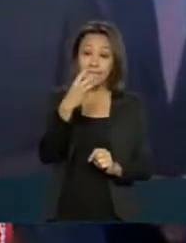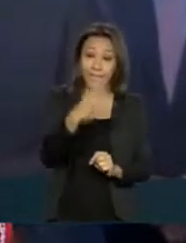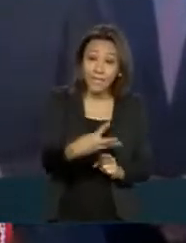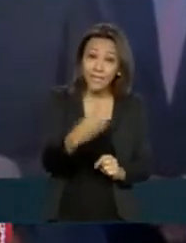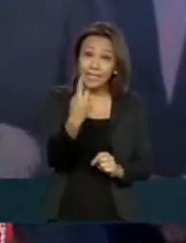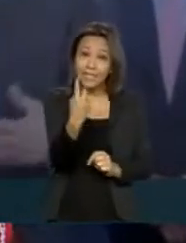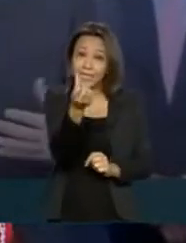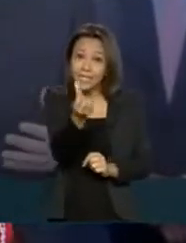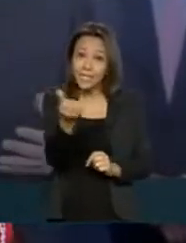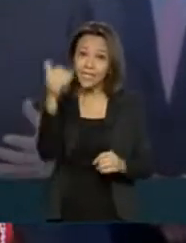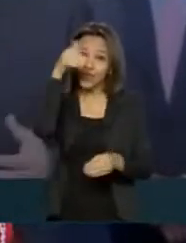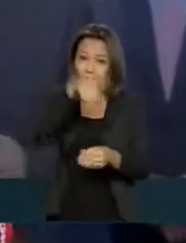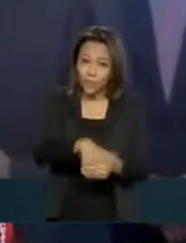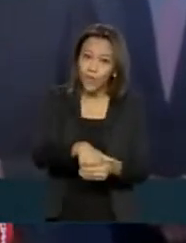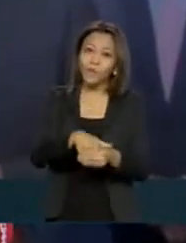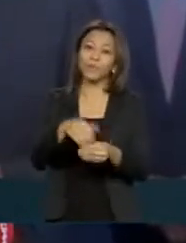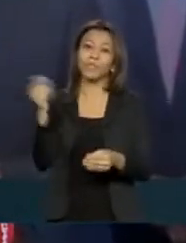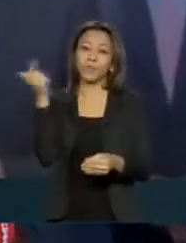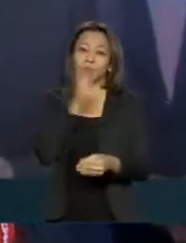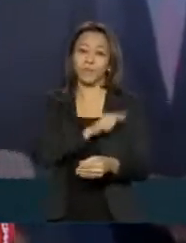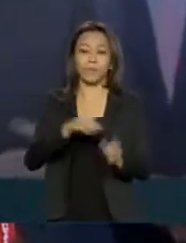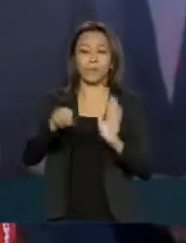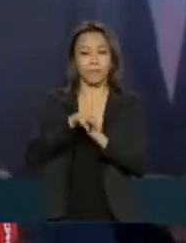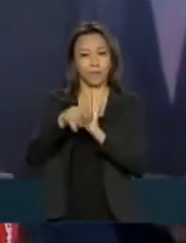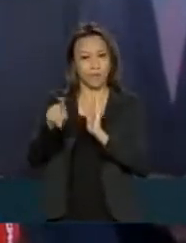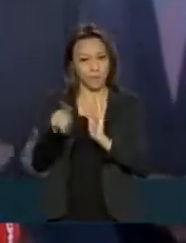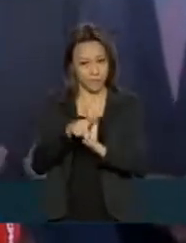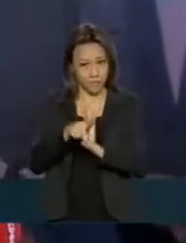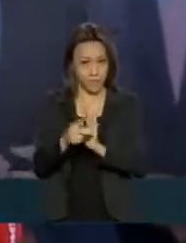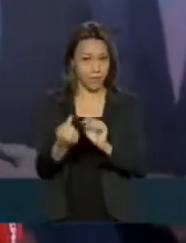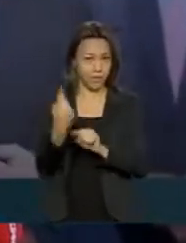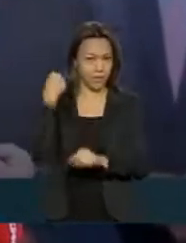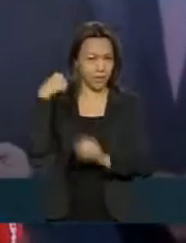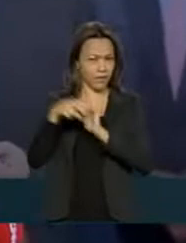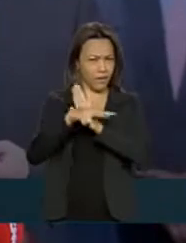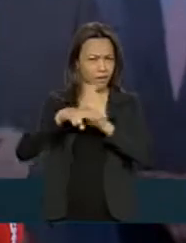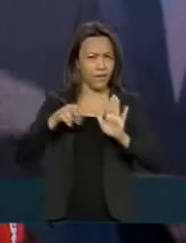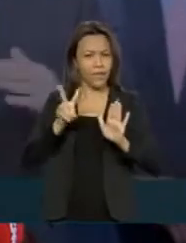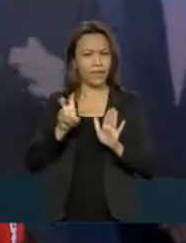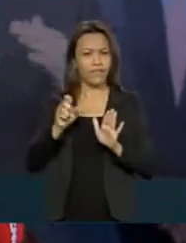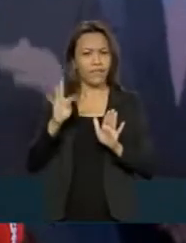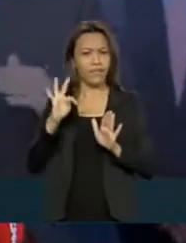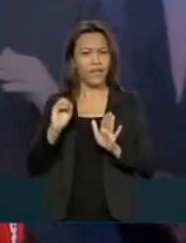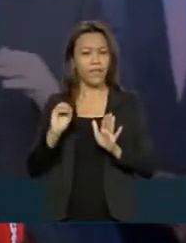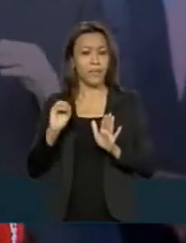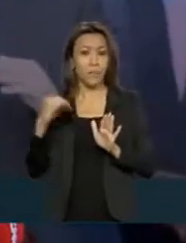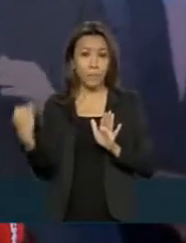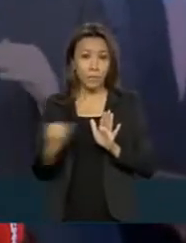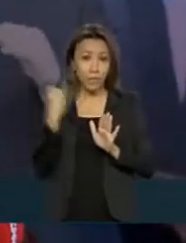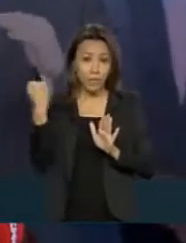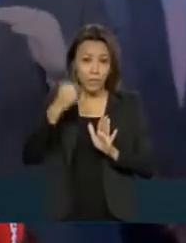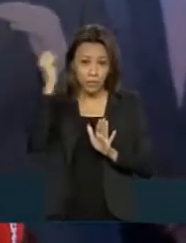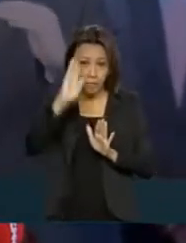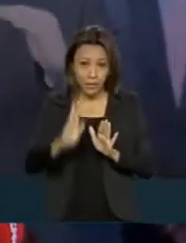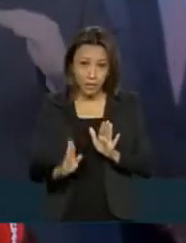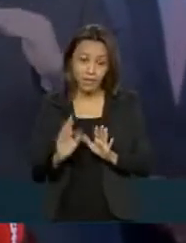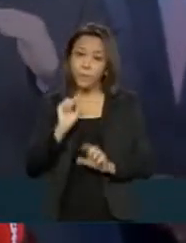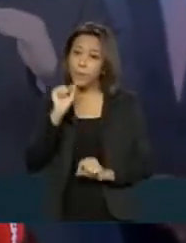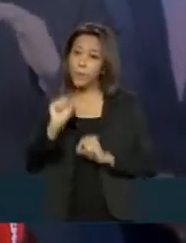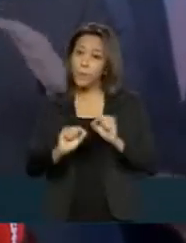votos, dava para aprovar uma emenda constitucional naquele veto tão importante para o Brasil para a contenção dos